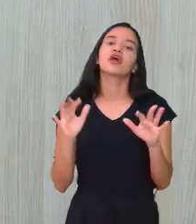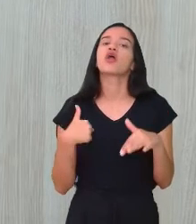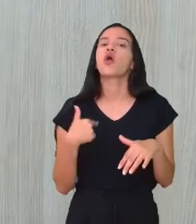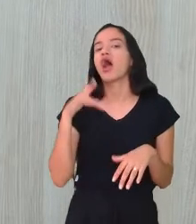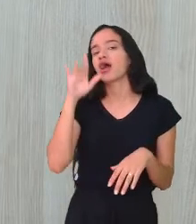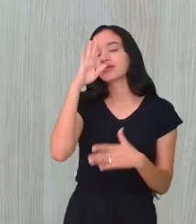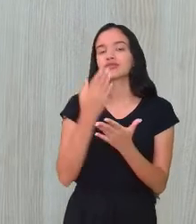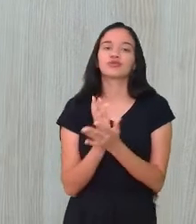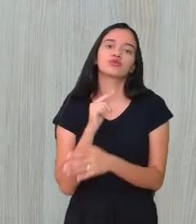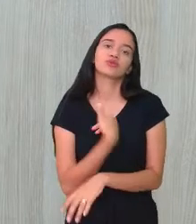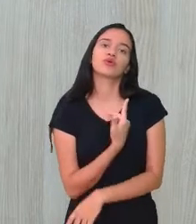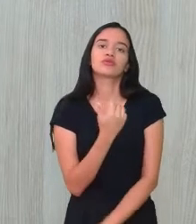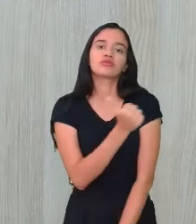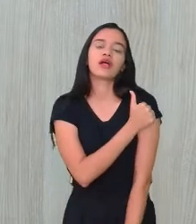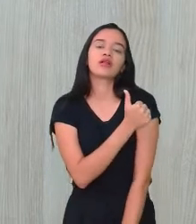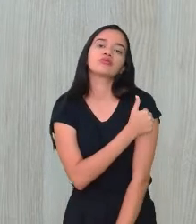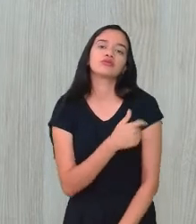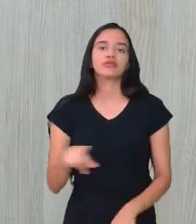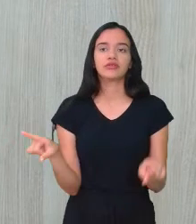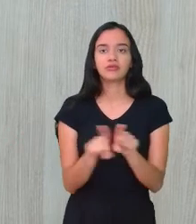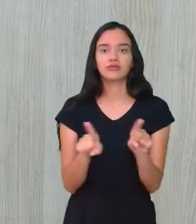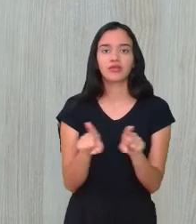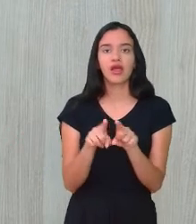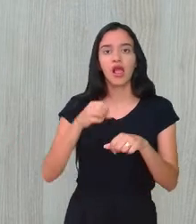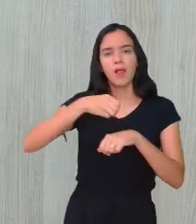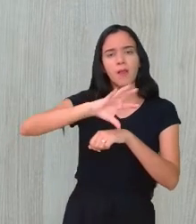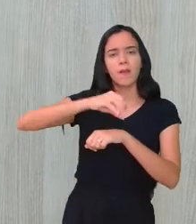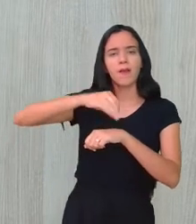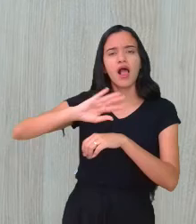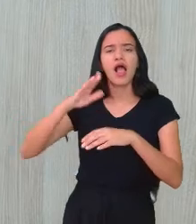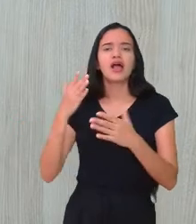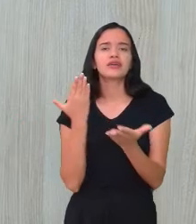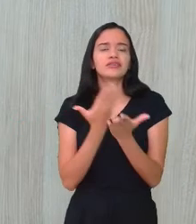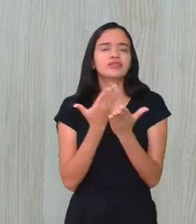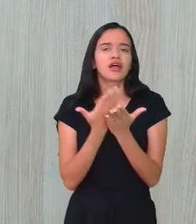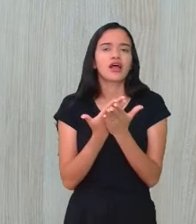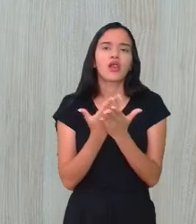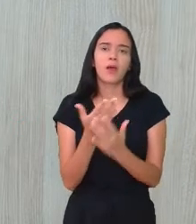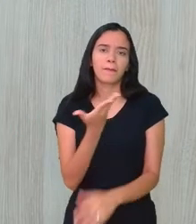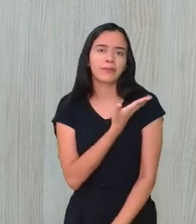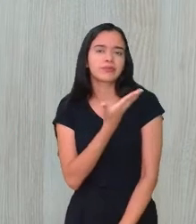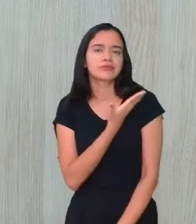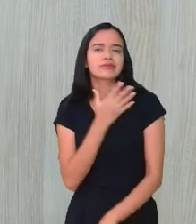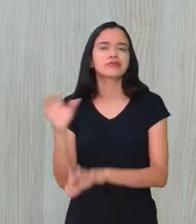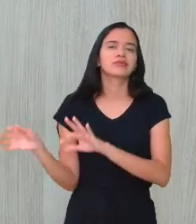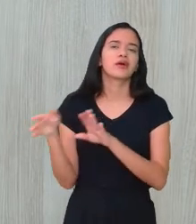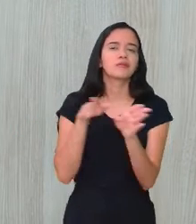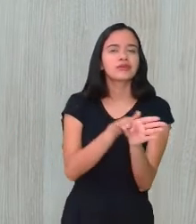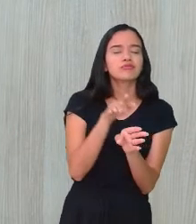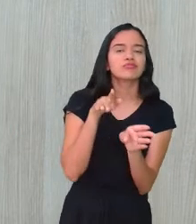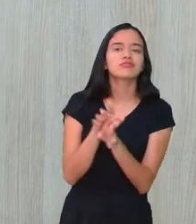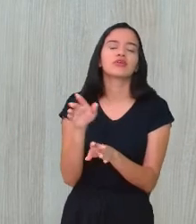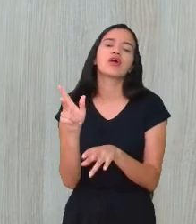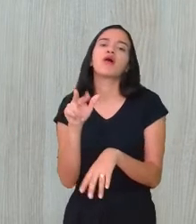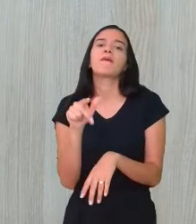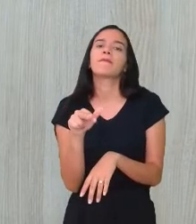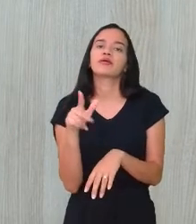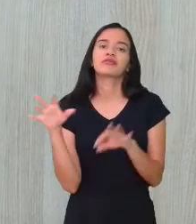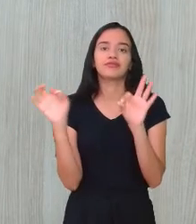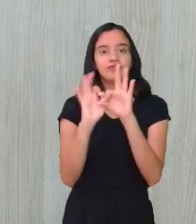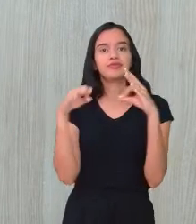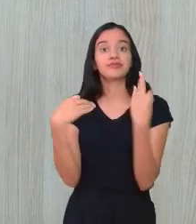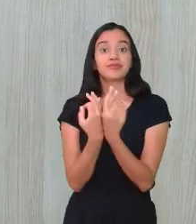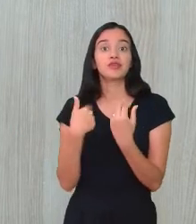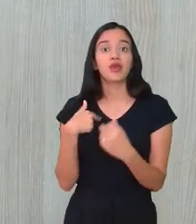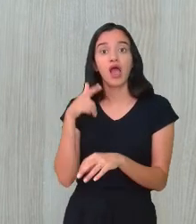alunos também e aí o meu recadinho pessoal indica essa aula para os colegas que não assistiram indica também para os irmãos para os familiares eu